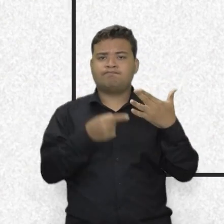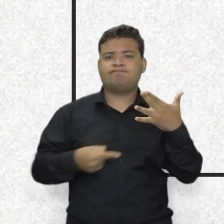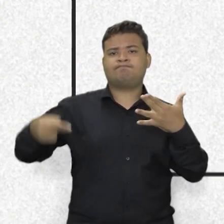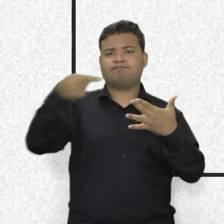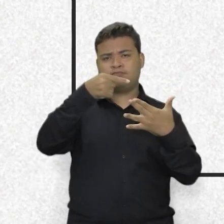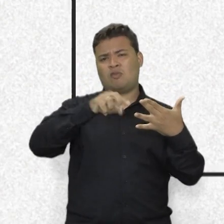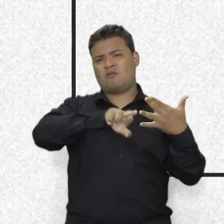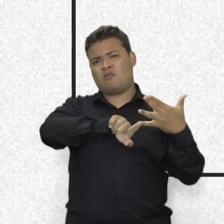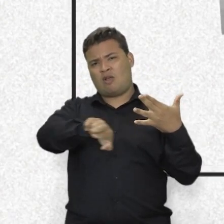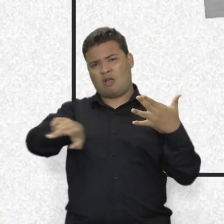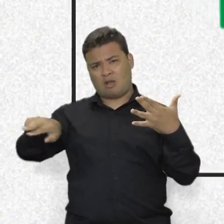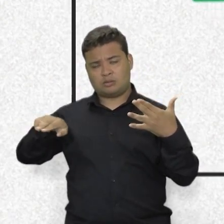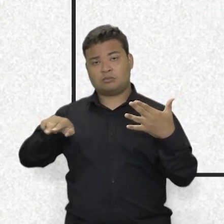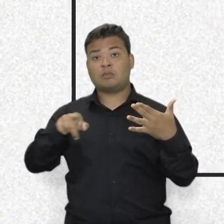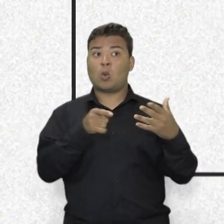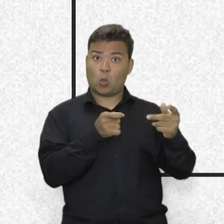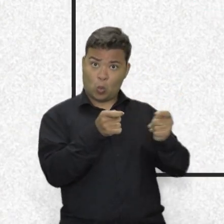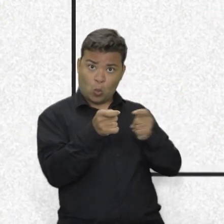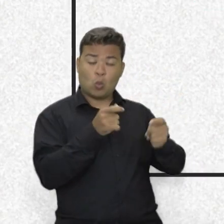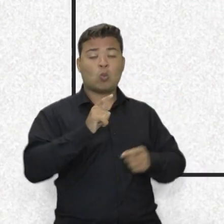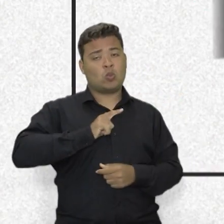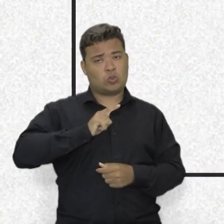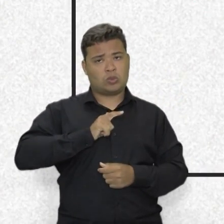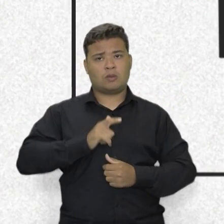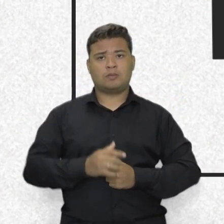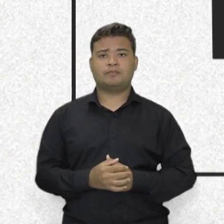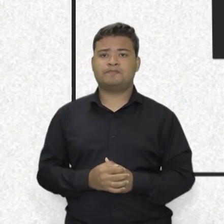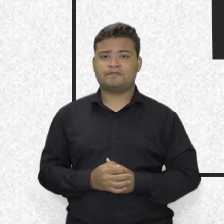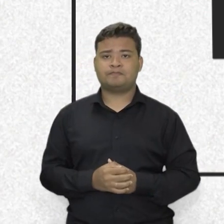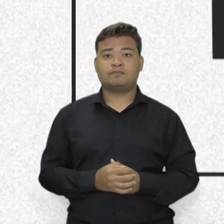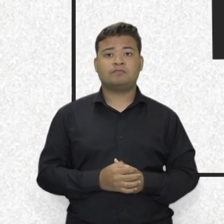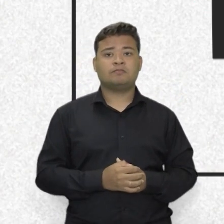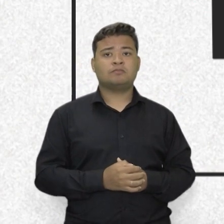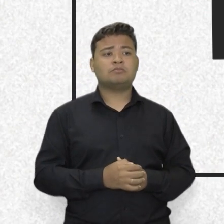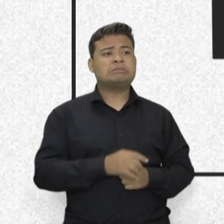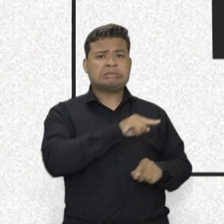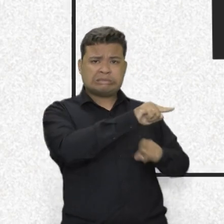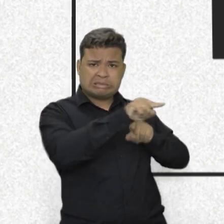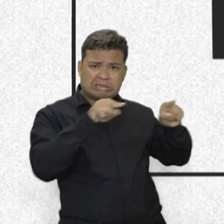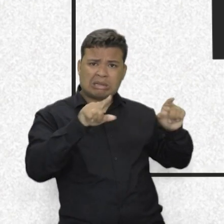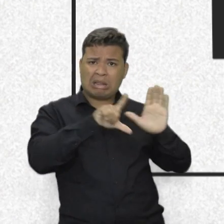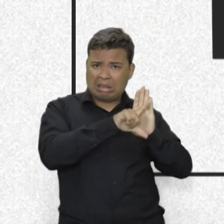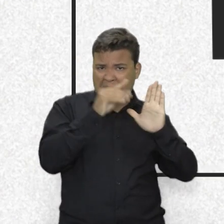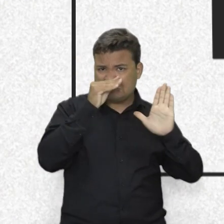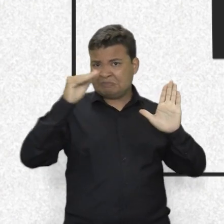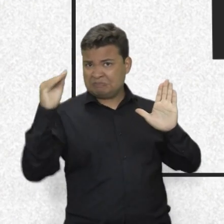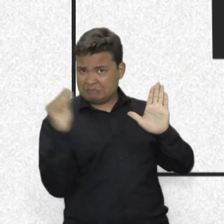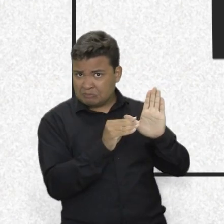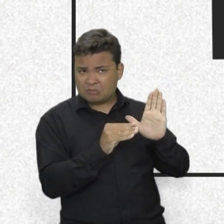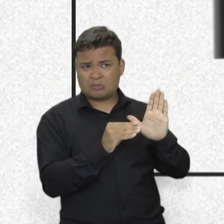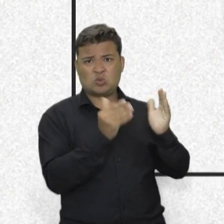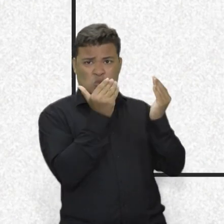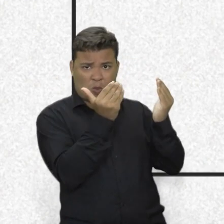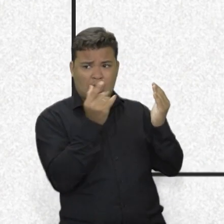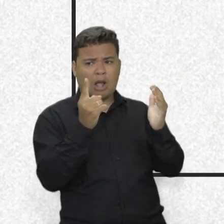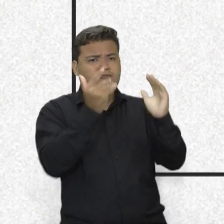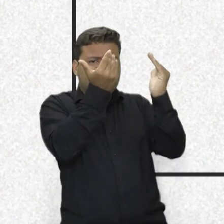instâncias e exerce a função de controle, já que analisa e julga suspeitas de descumprimento de leis.